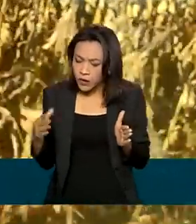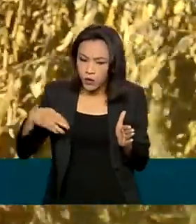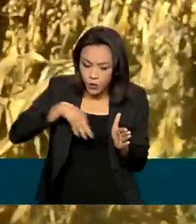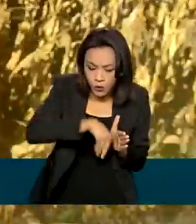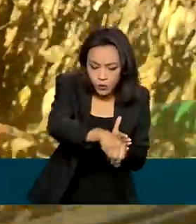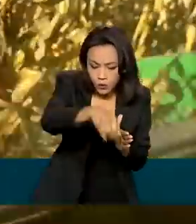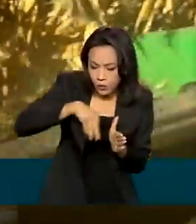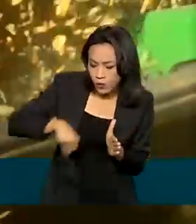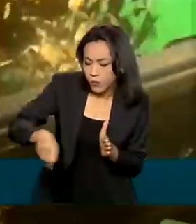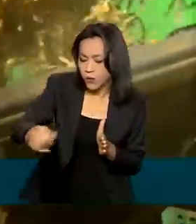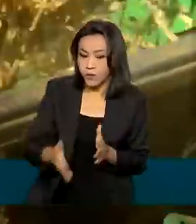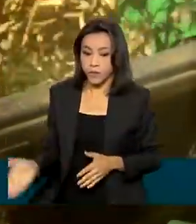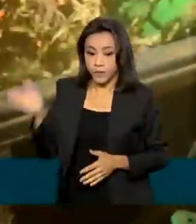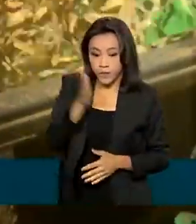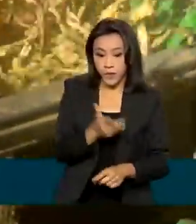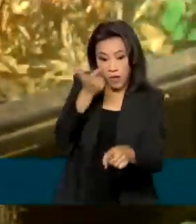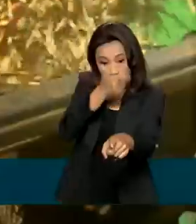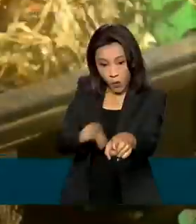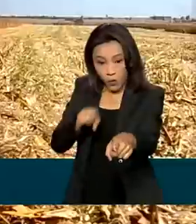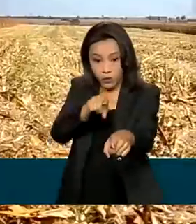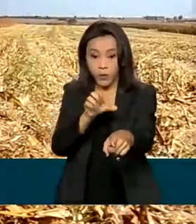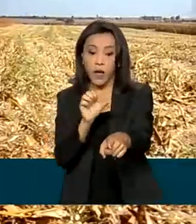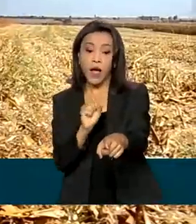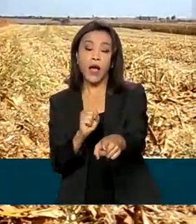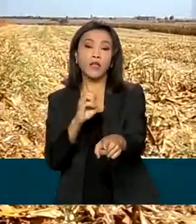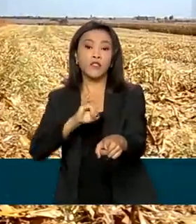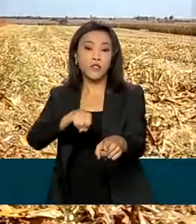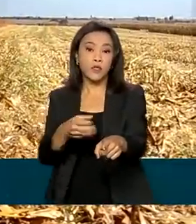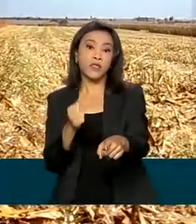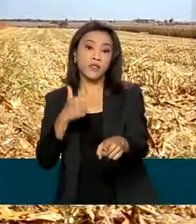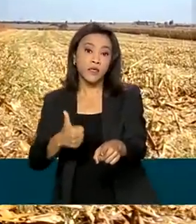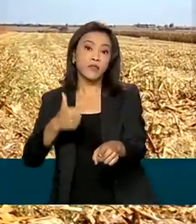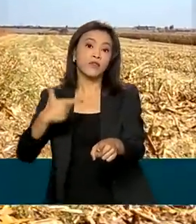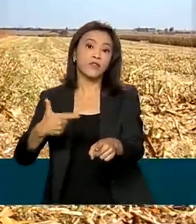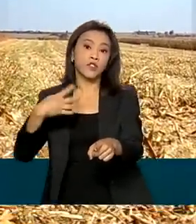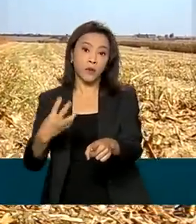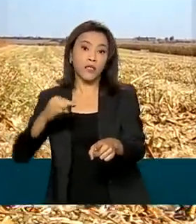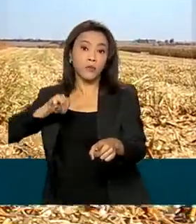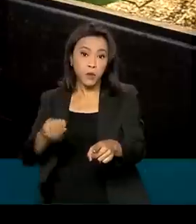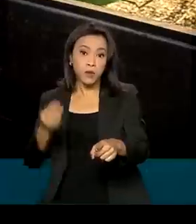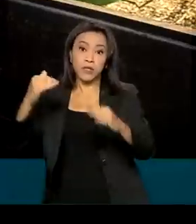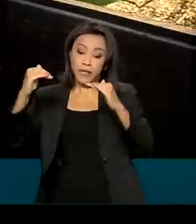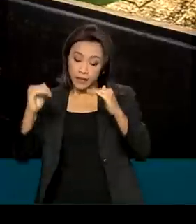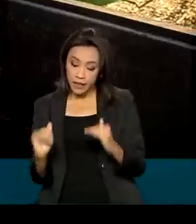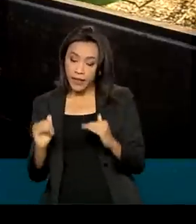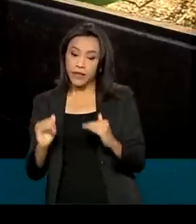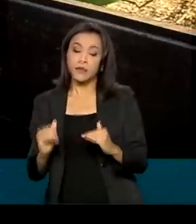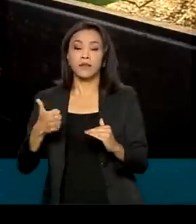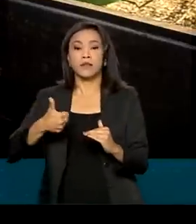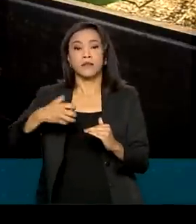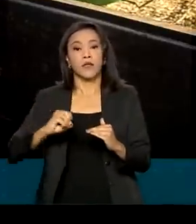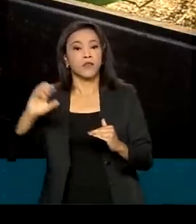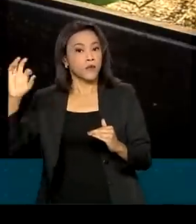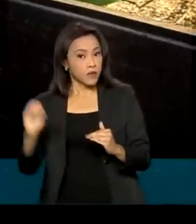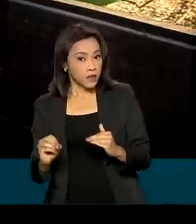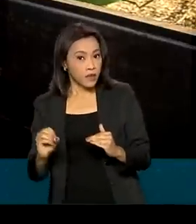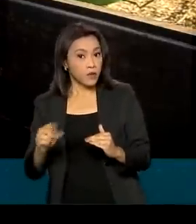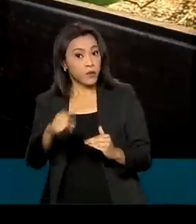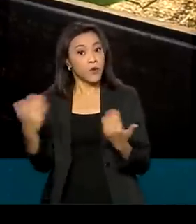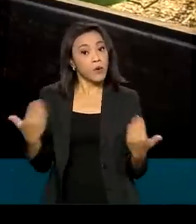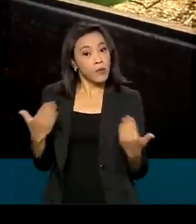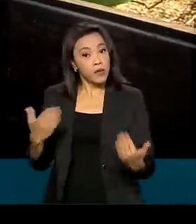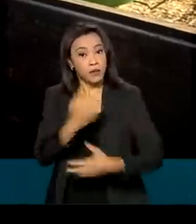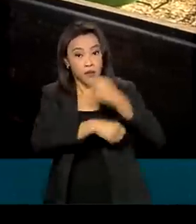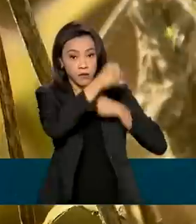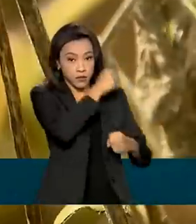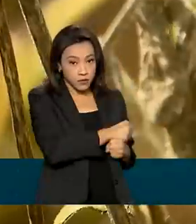soja atingiu 124 milhões de toneladas, queda de produção de 10% em relação ao ano